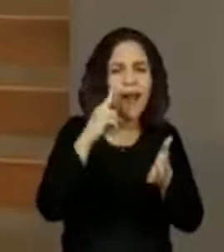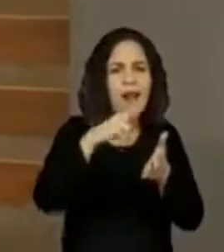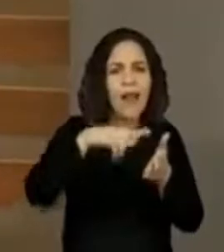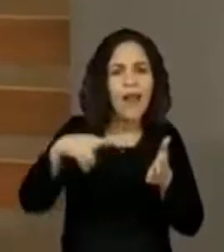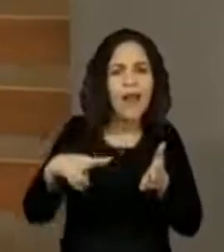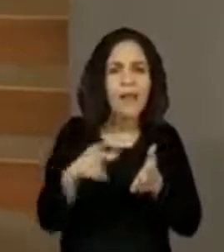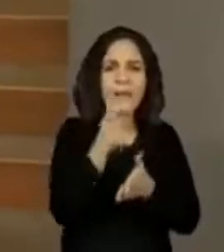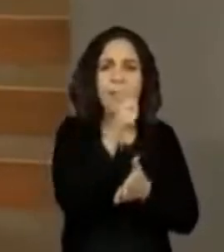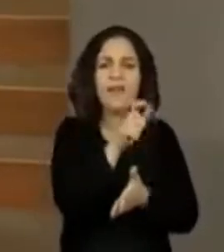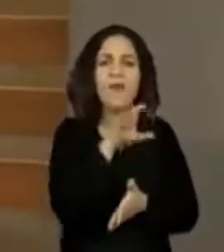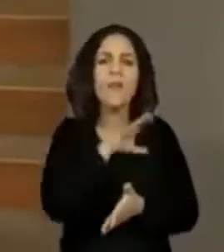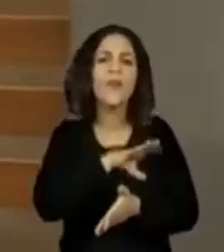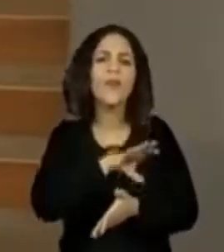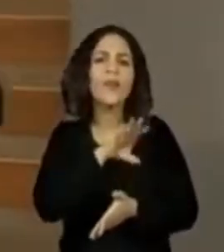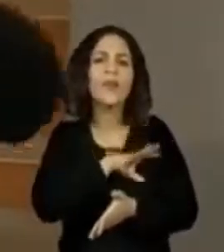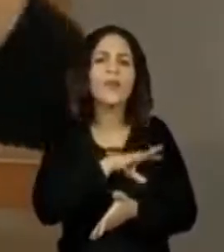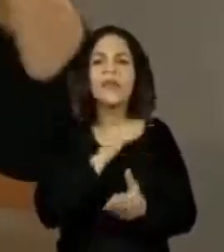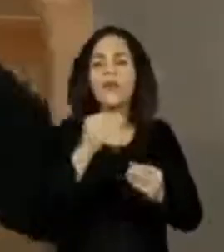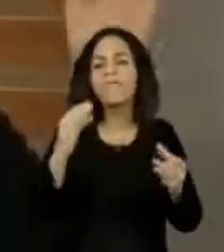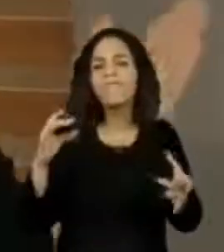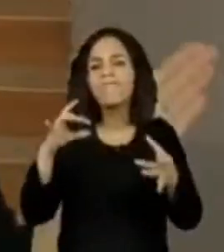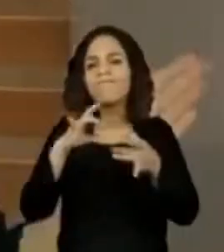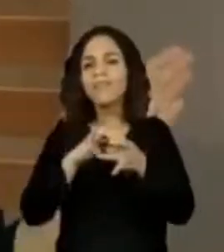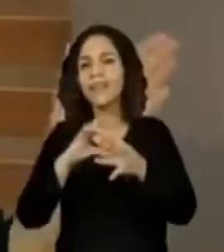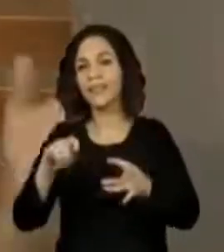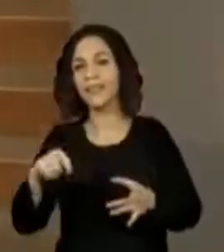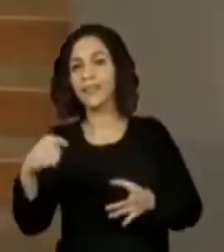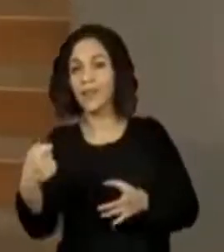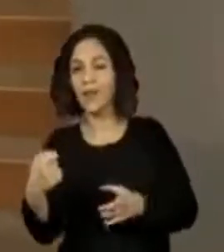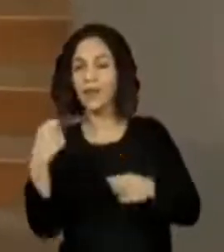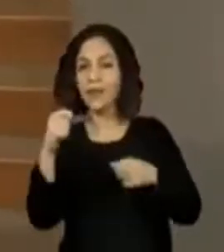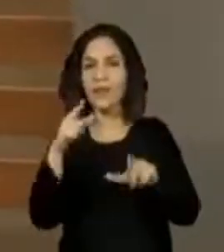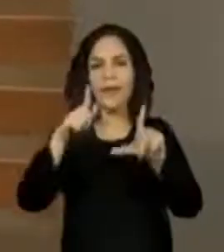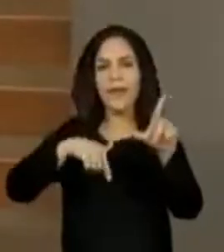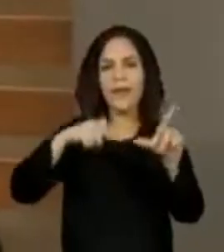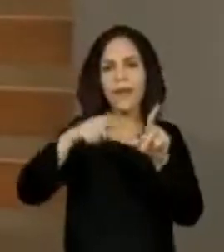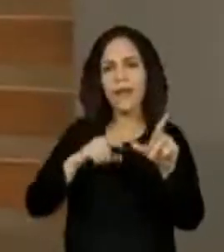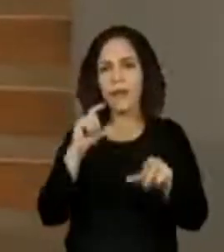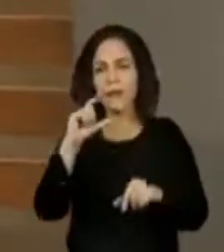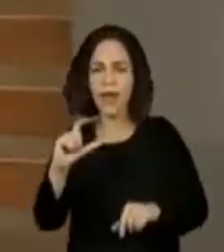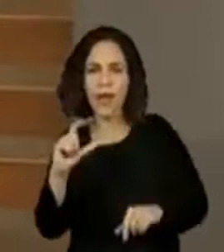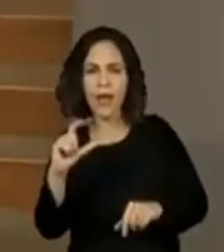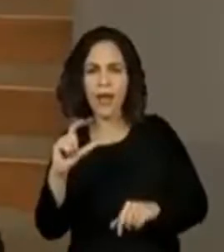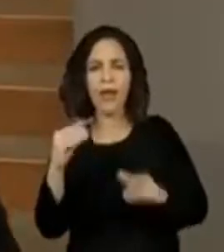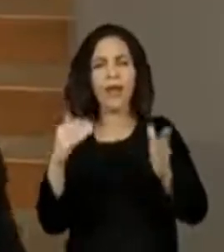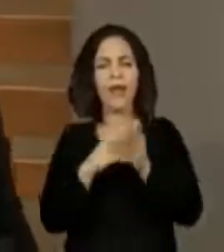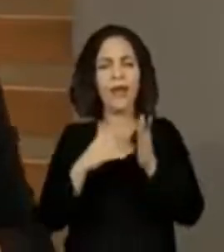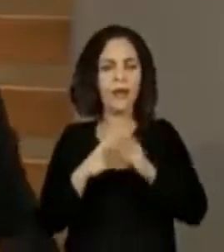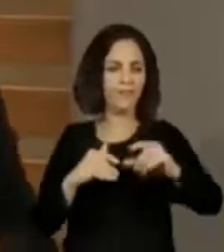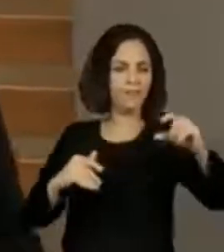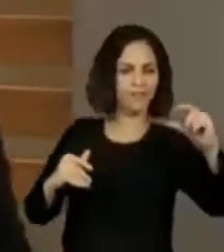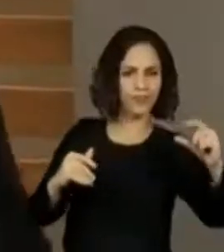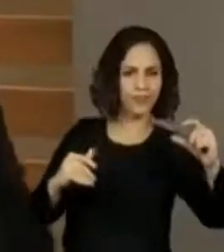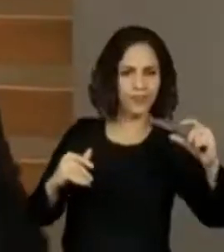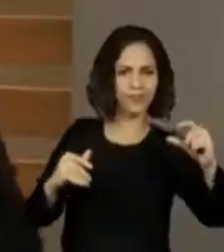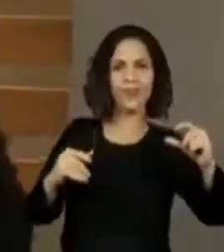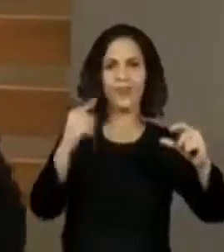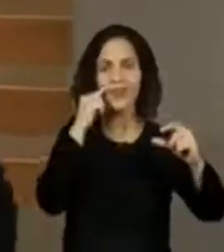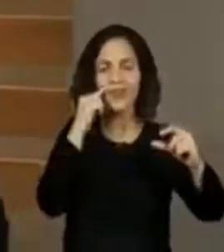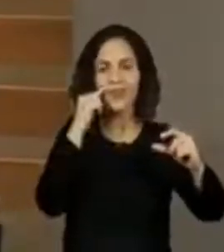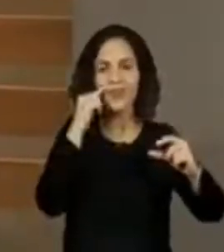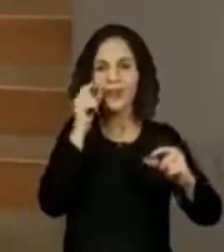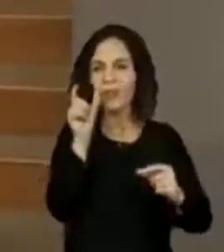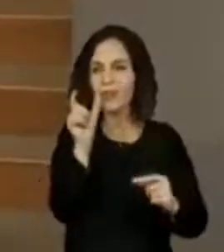no como começa a palavrinha e como ela termina. E vai juntando. Vocês perceberam que a professora foi colocando